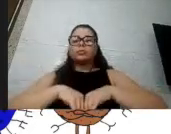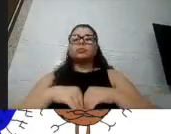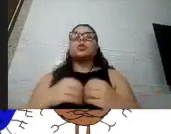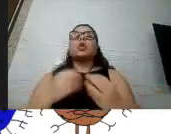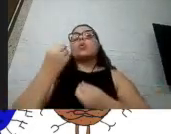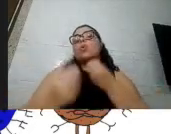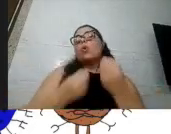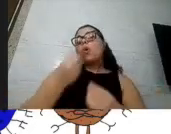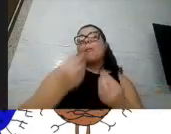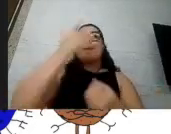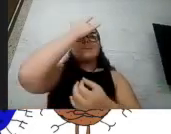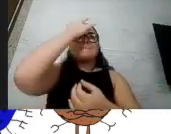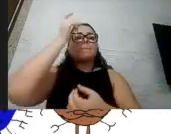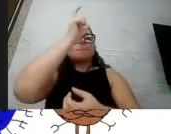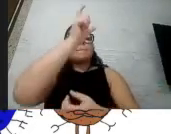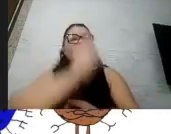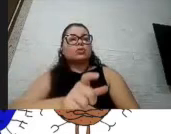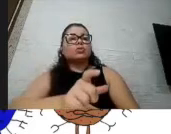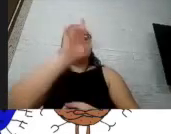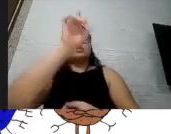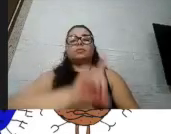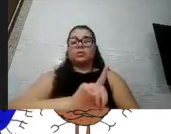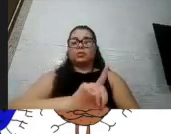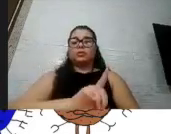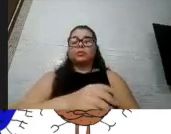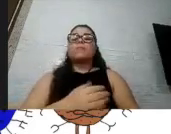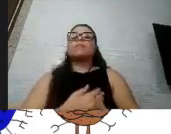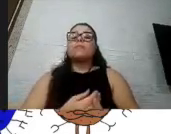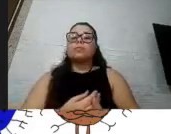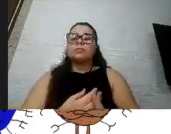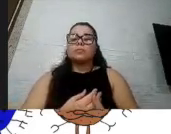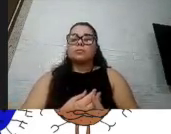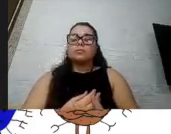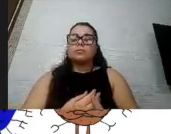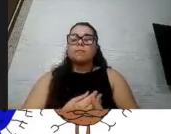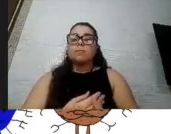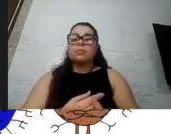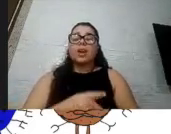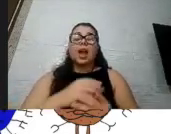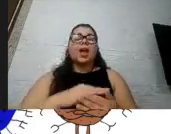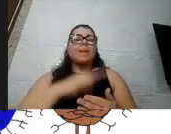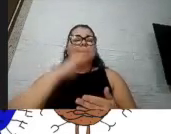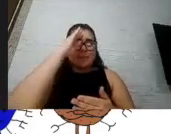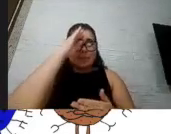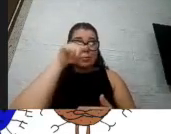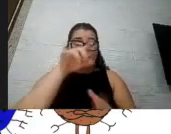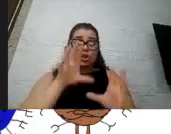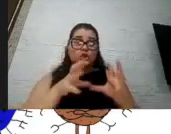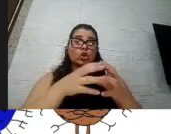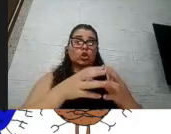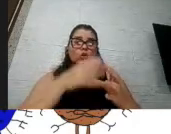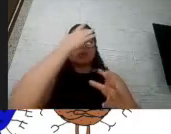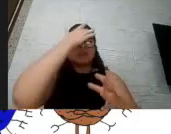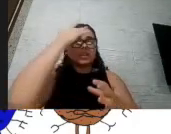com deficiência respondem a algumas infecções. Exclusivamente nas pessoas com deficiência, a gente ainda tem pouco